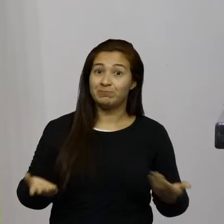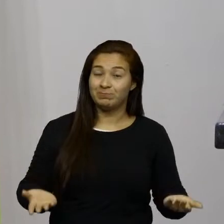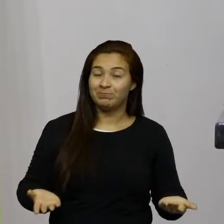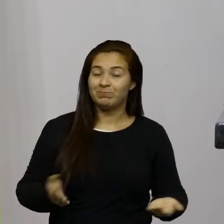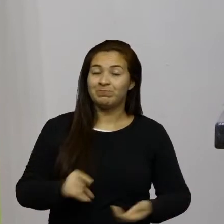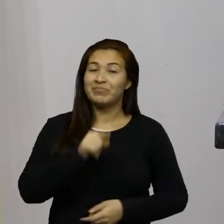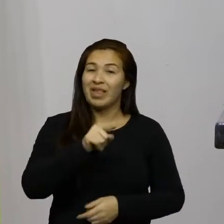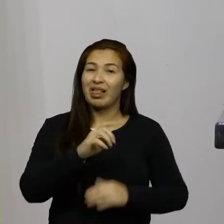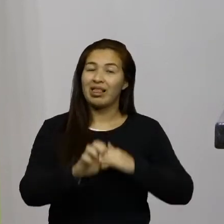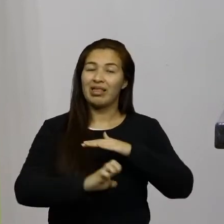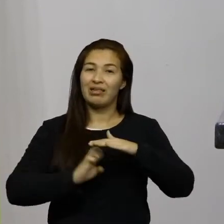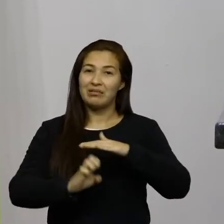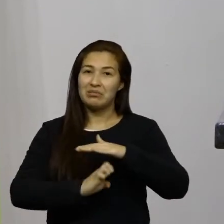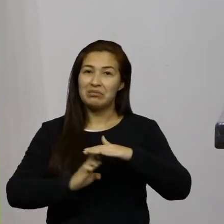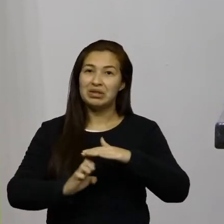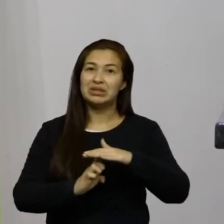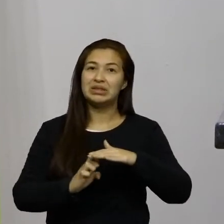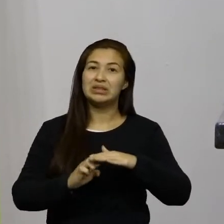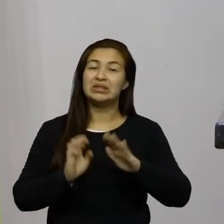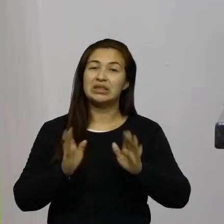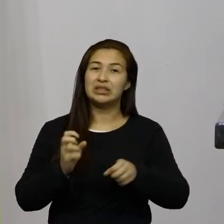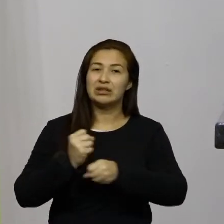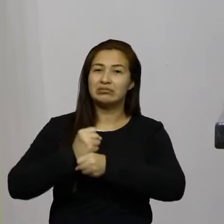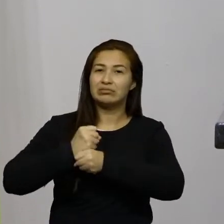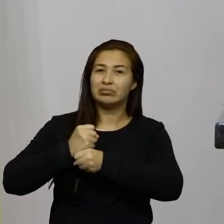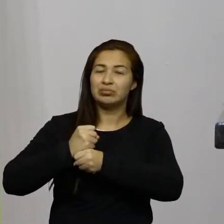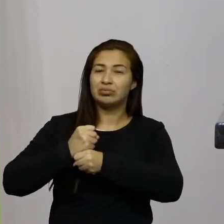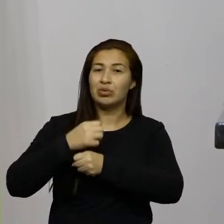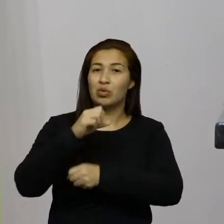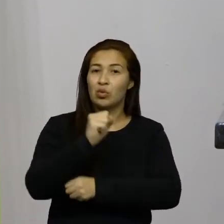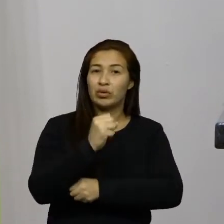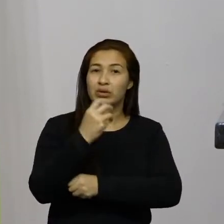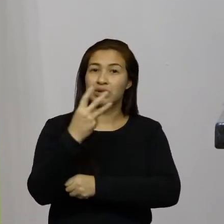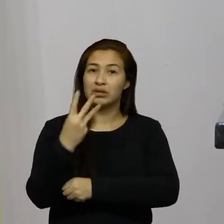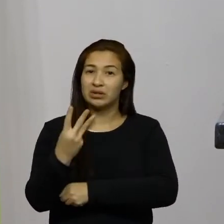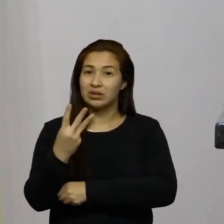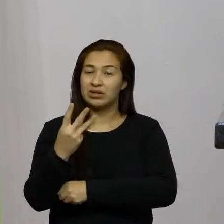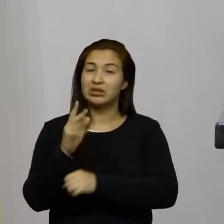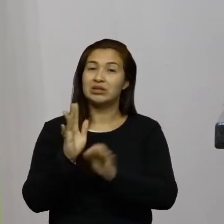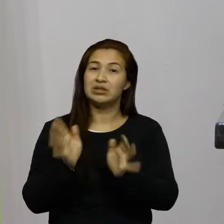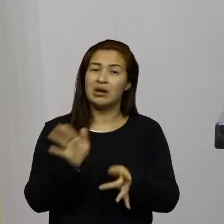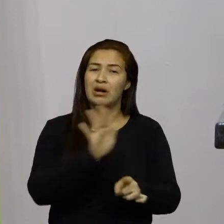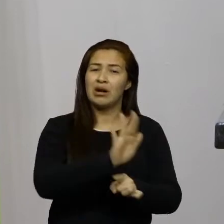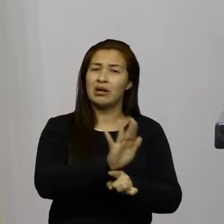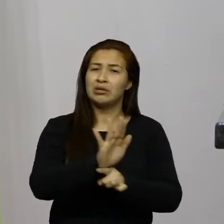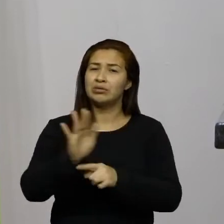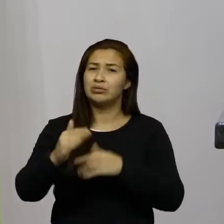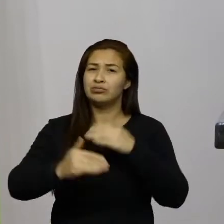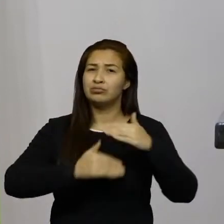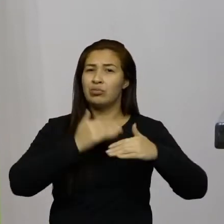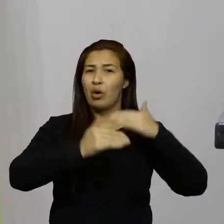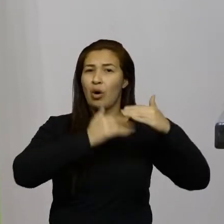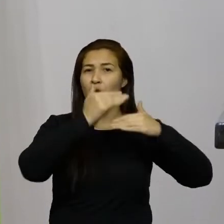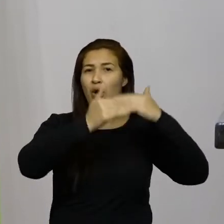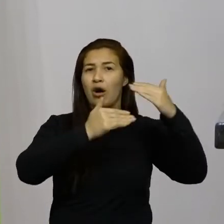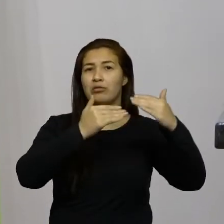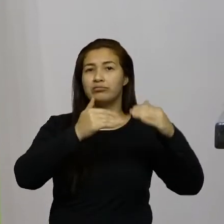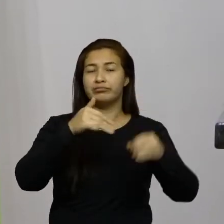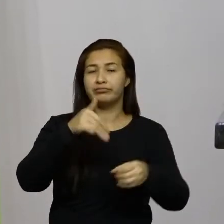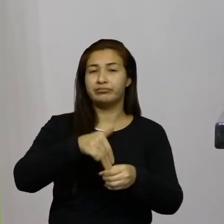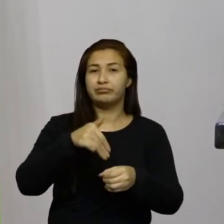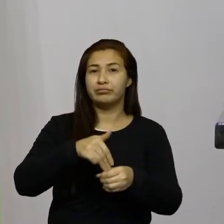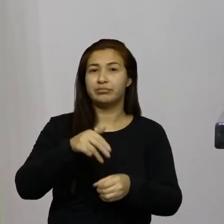empresa está há 83 anos contribuindo para o desenvolvimento da cidade de